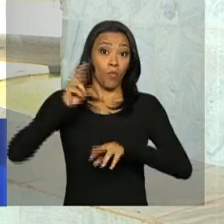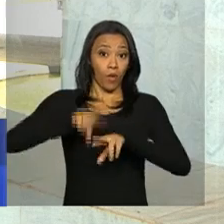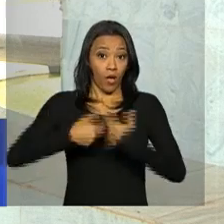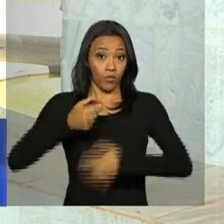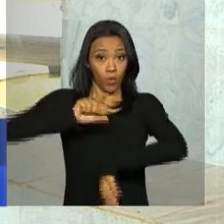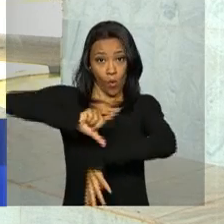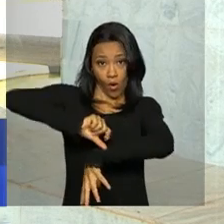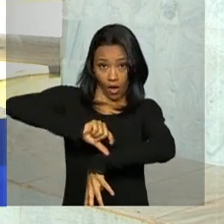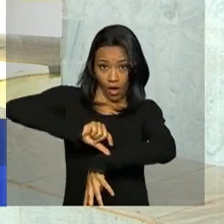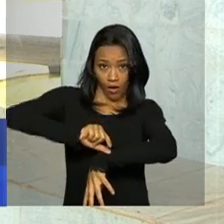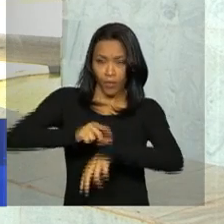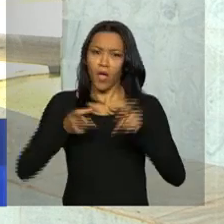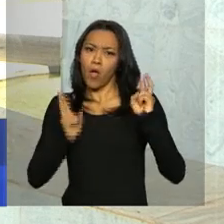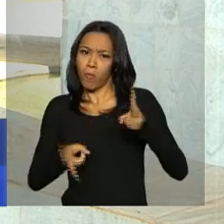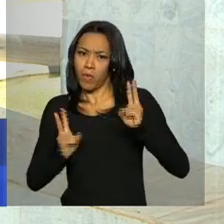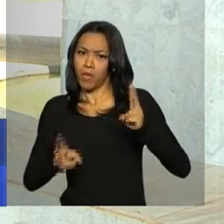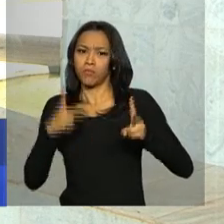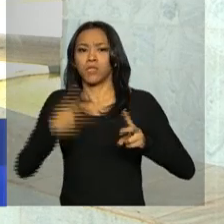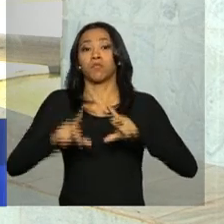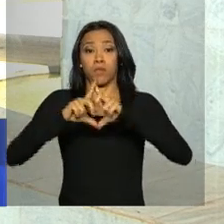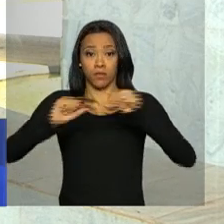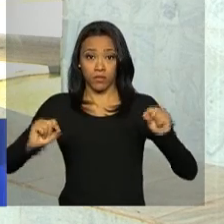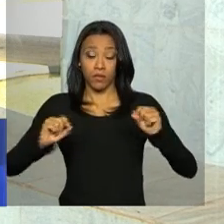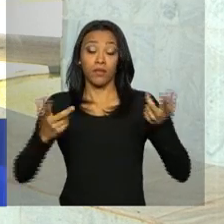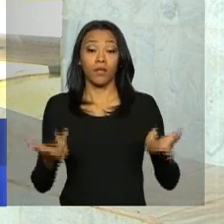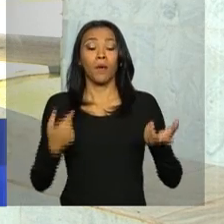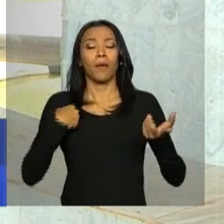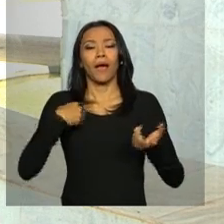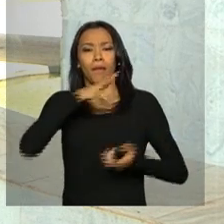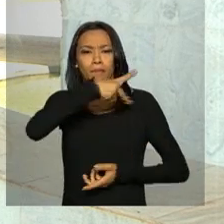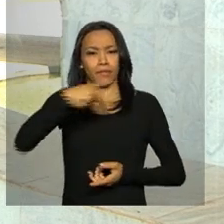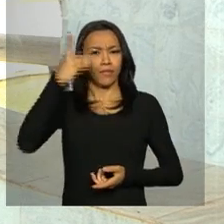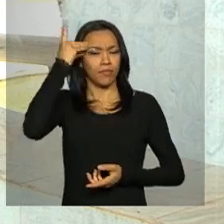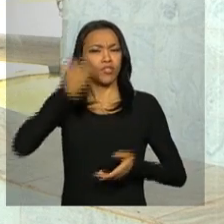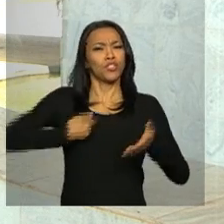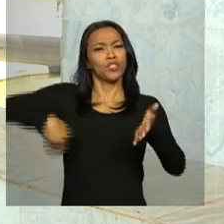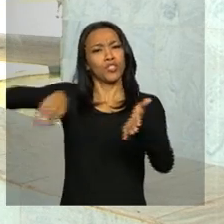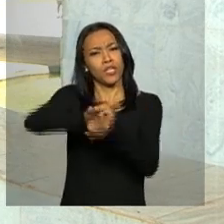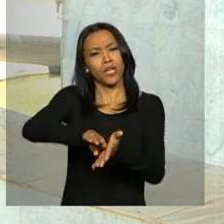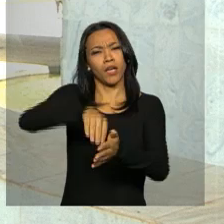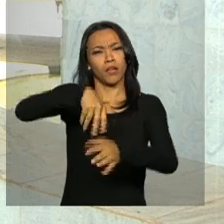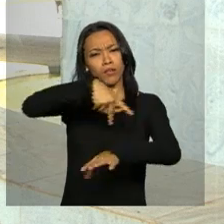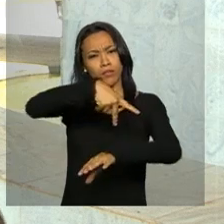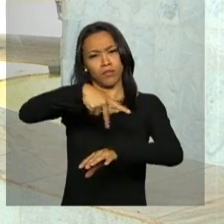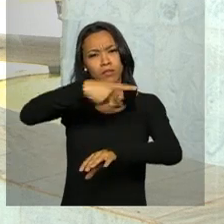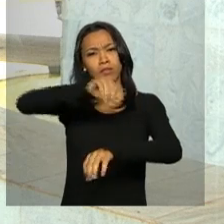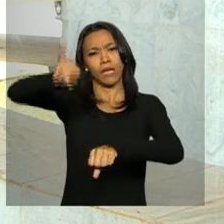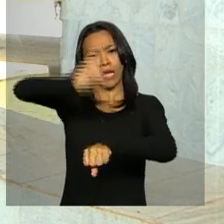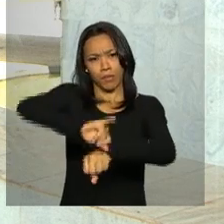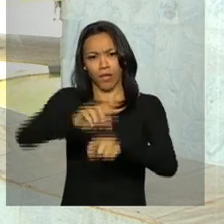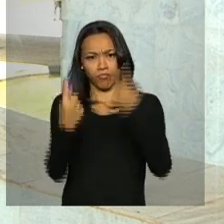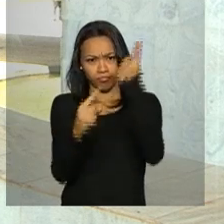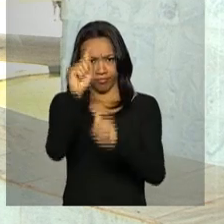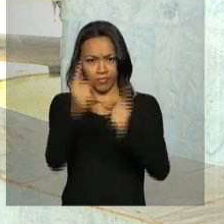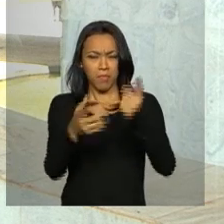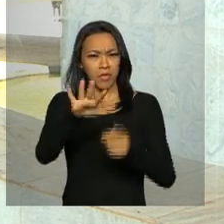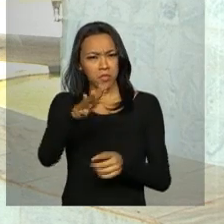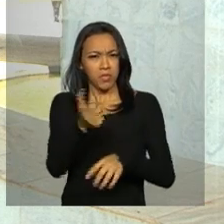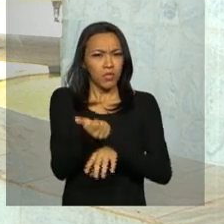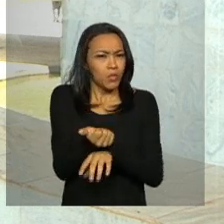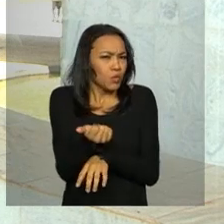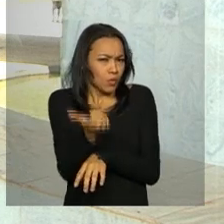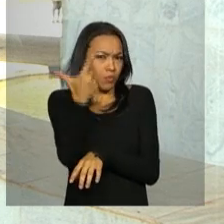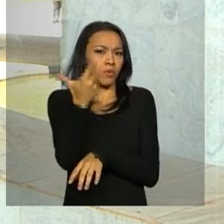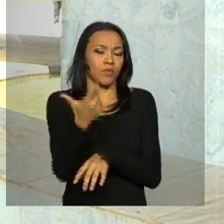de Santiago é o mesmo aqui de Brasília, a presidenta deve chegar à capital chilena por volta do meio-dia, ou seja, na próxima hora.